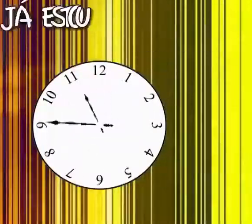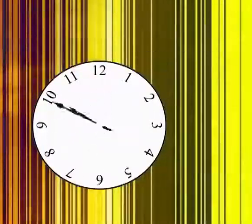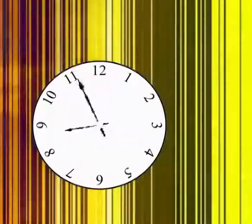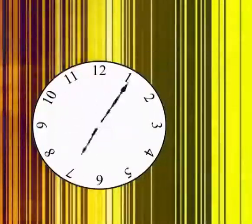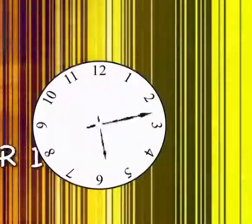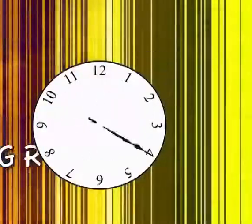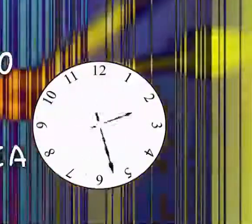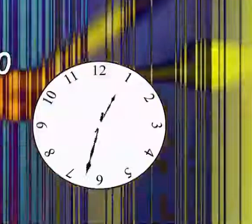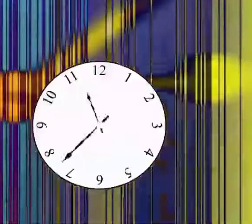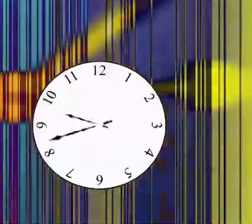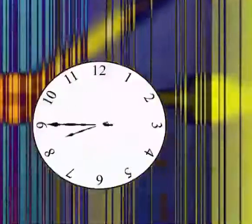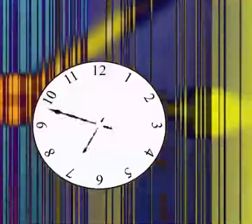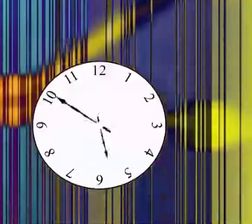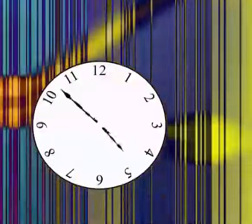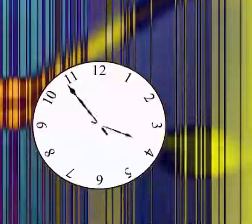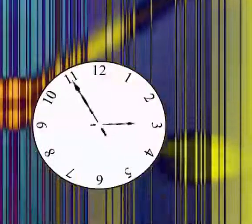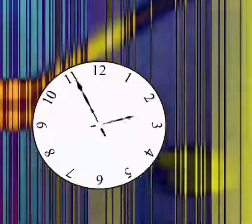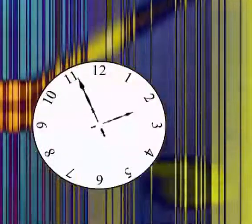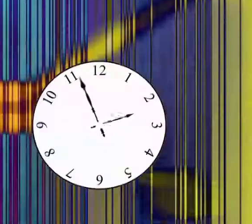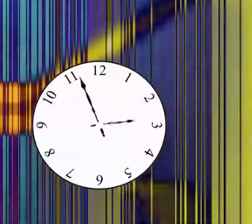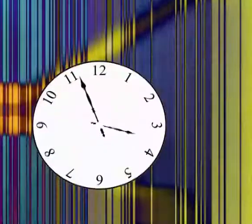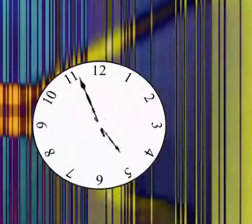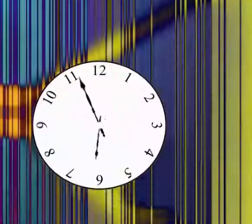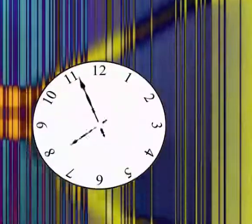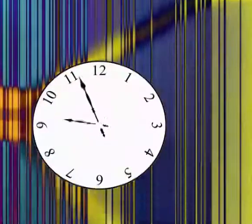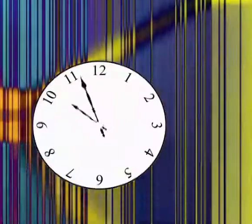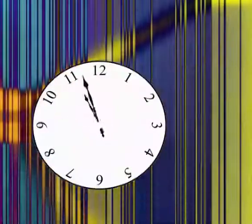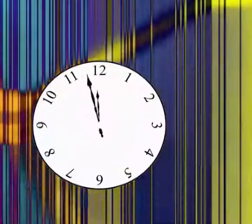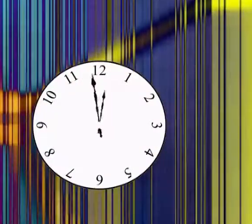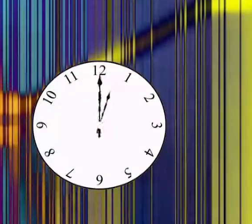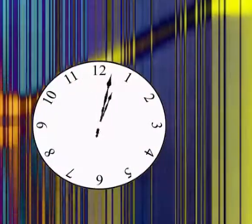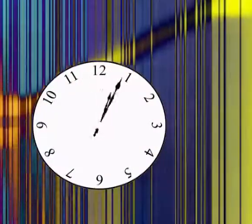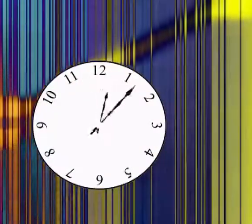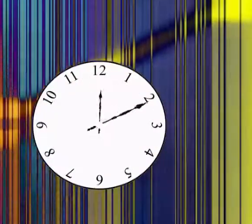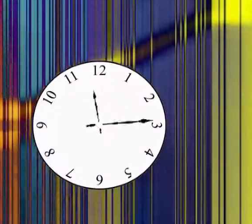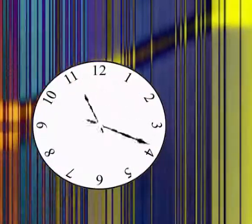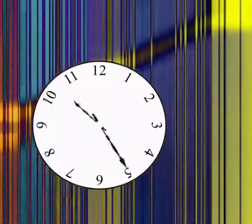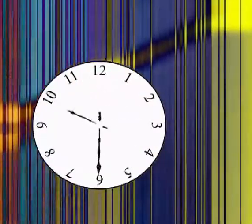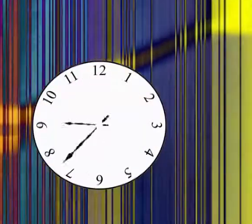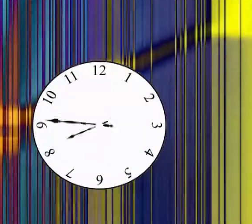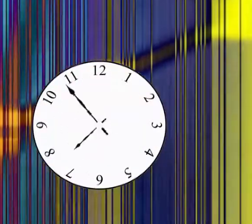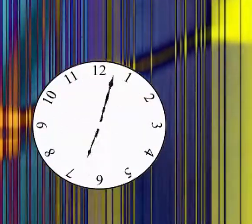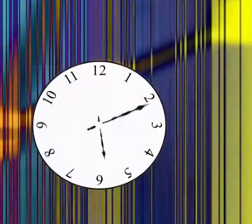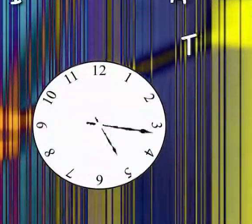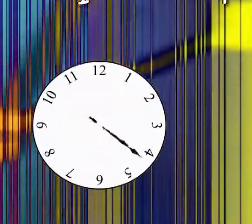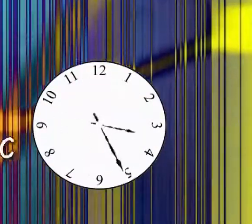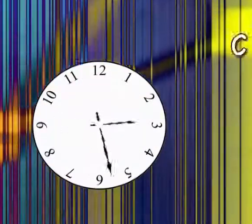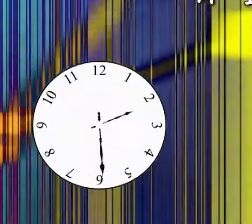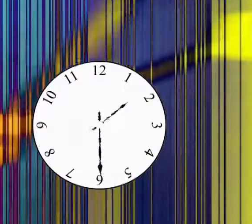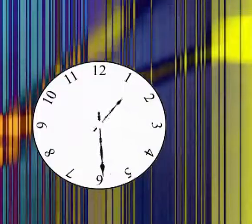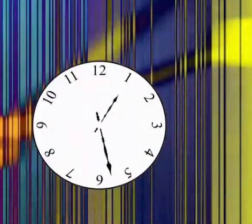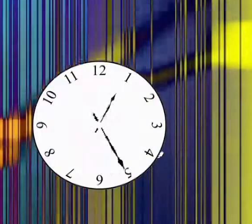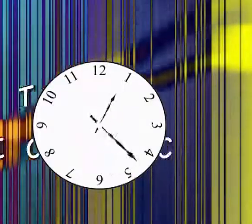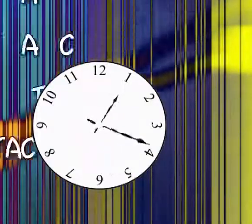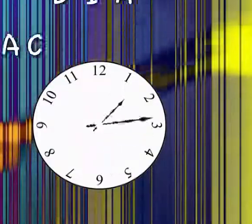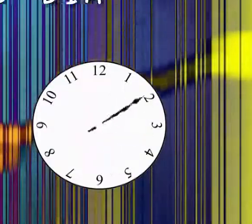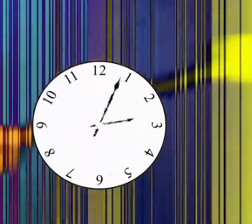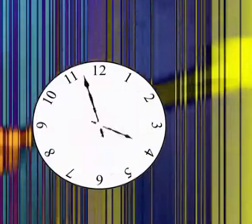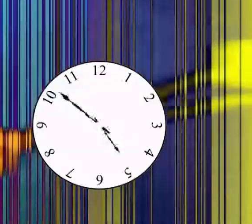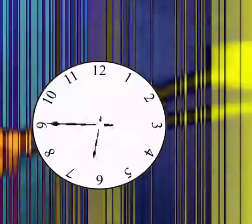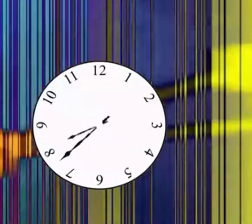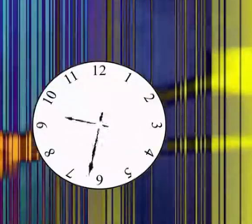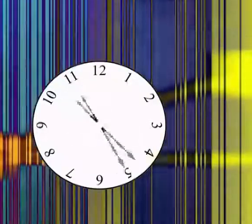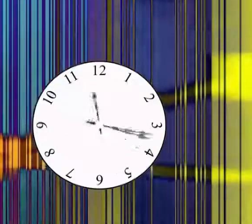tempo, bem depressa, não atrasa, não demora, que já estou muito cansado, já perdi toda a alegria de fazer meu tic